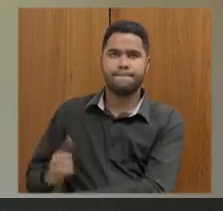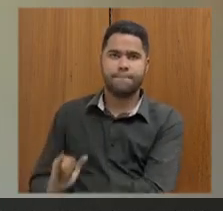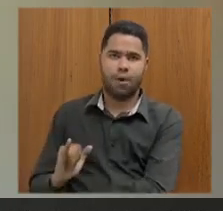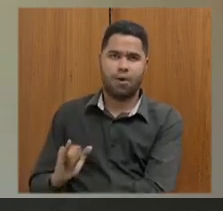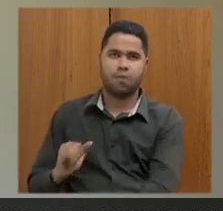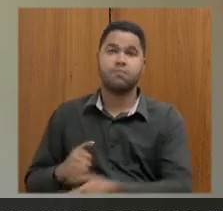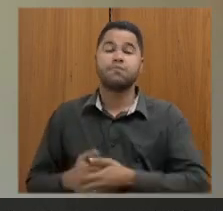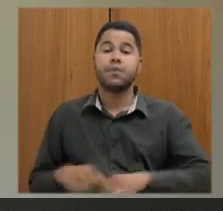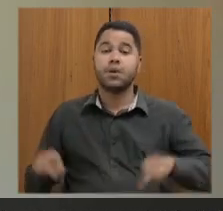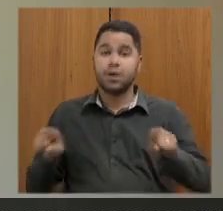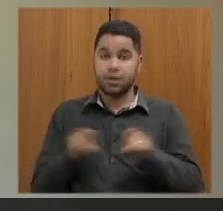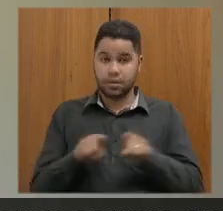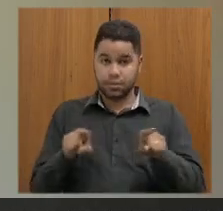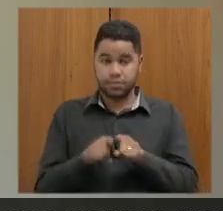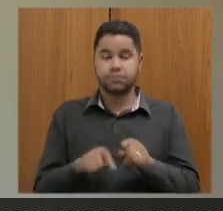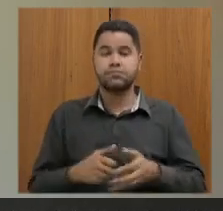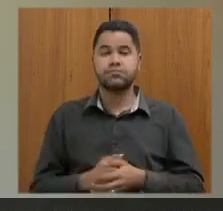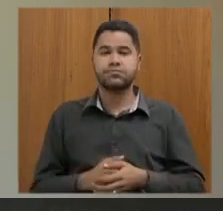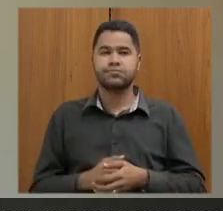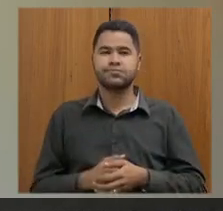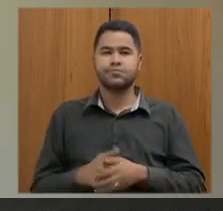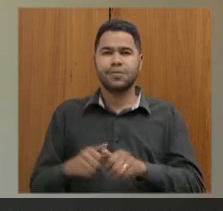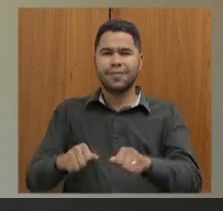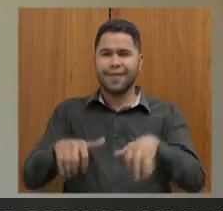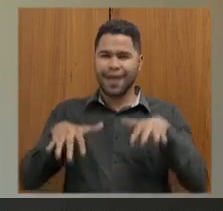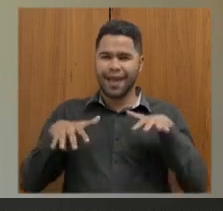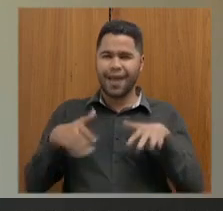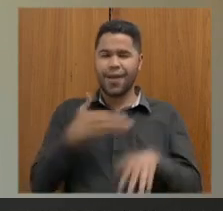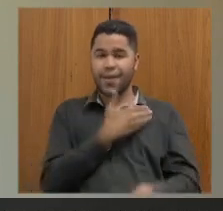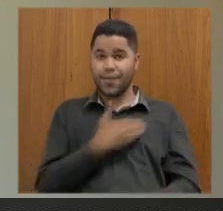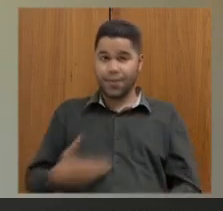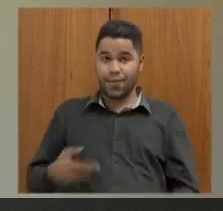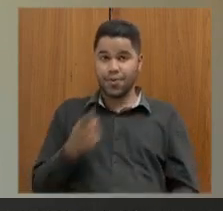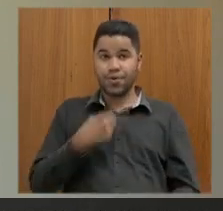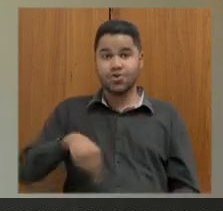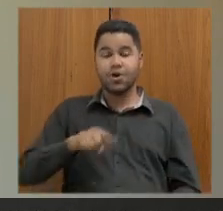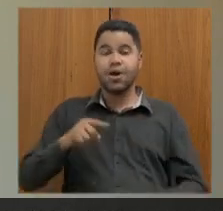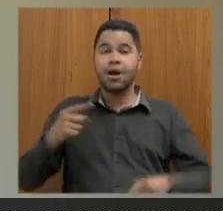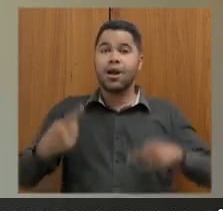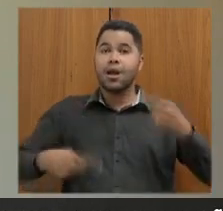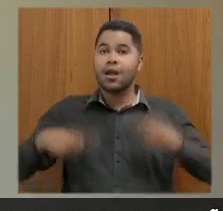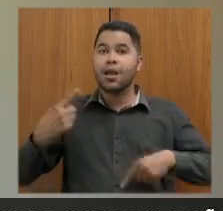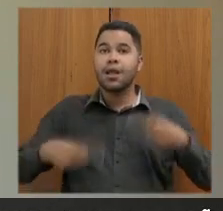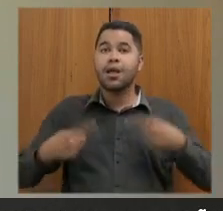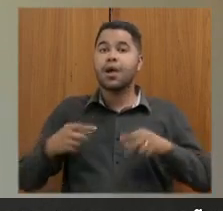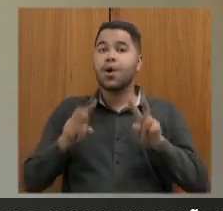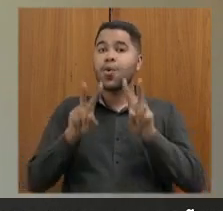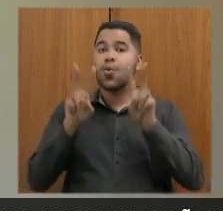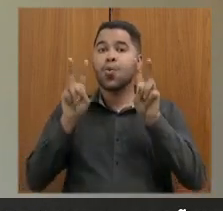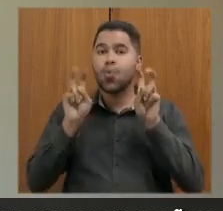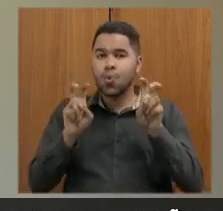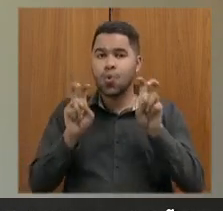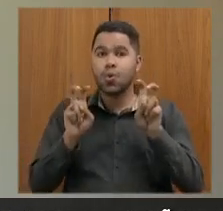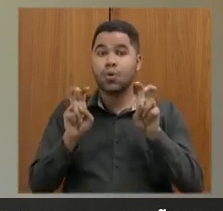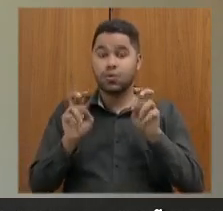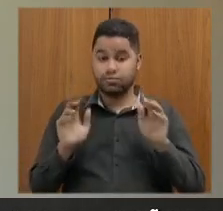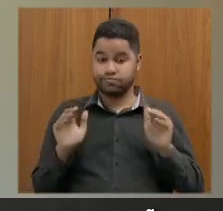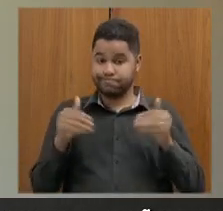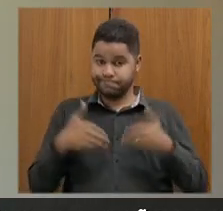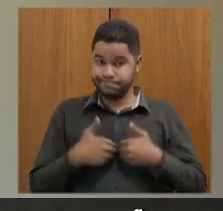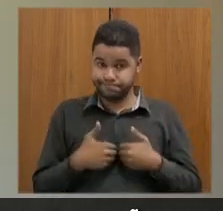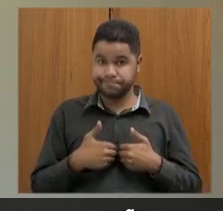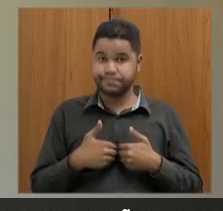inclusive, na audiência pública em que nós discutimos a questão do autismo,